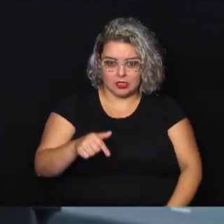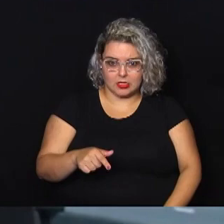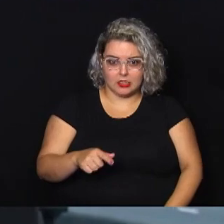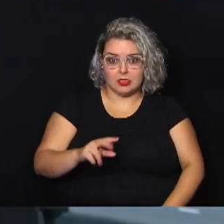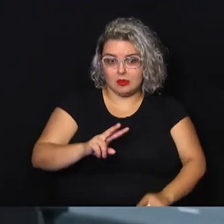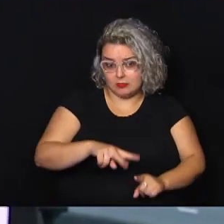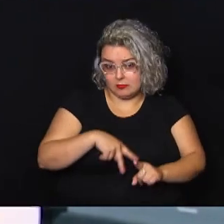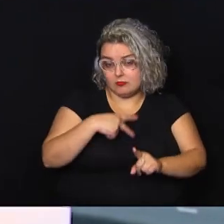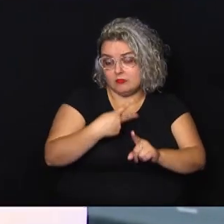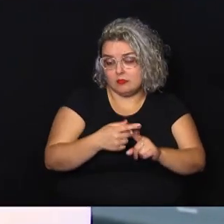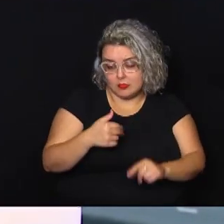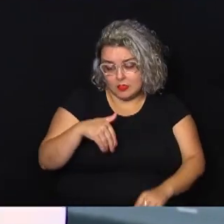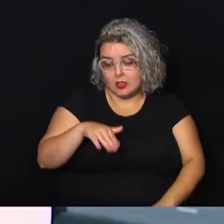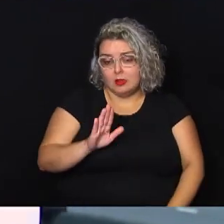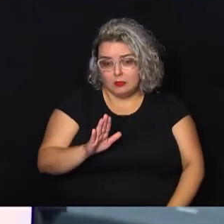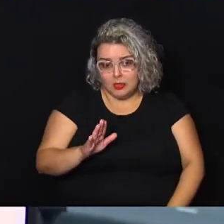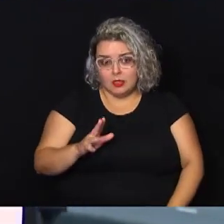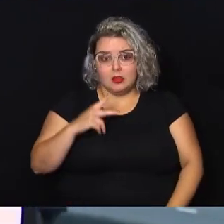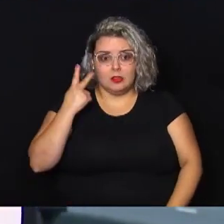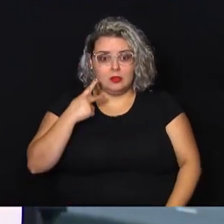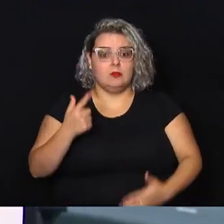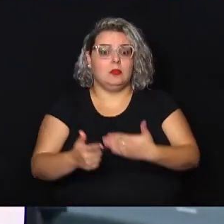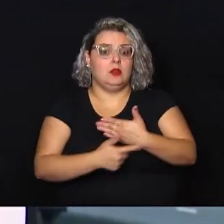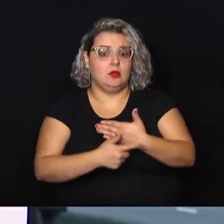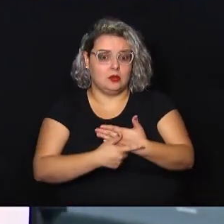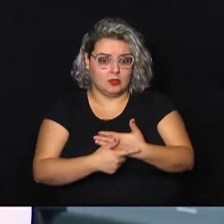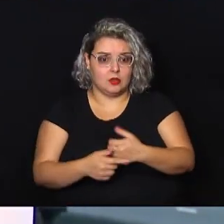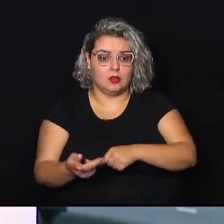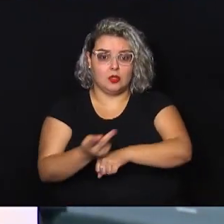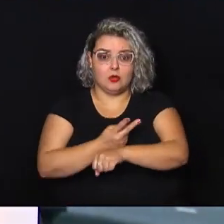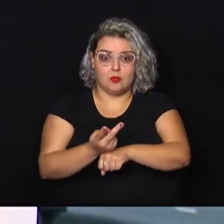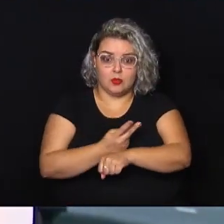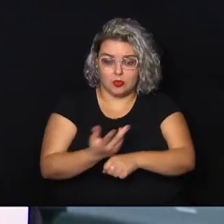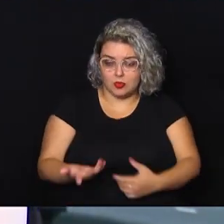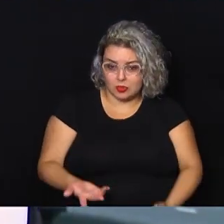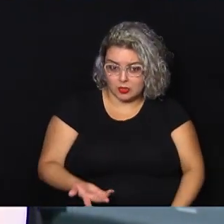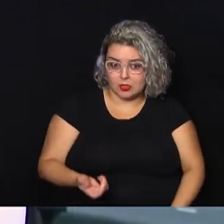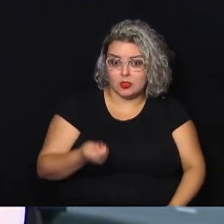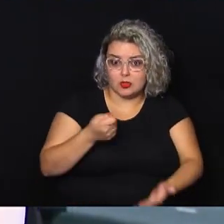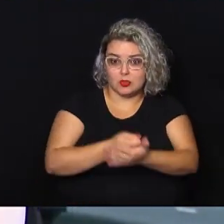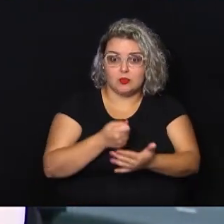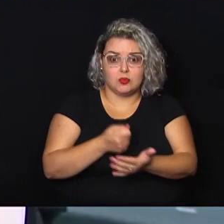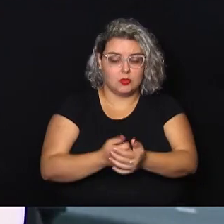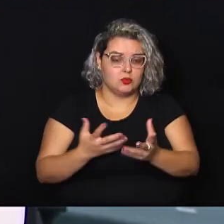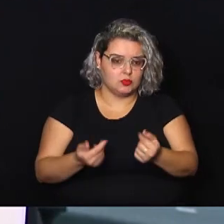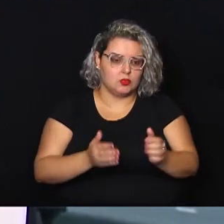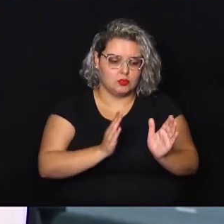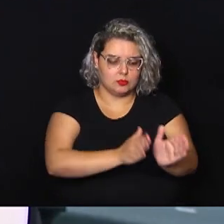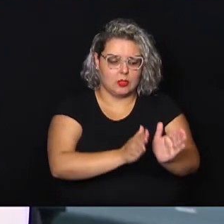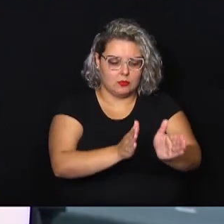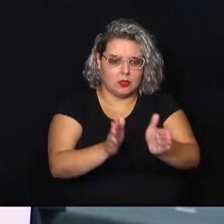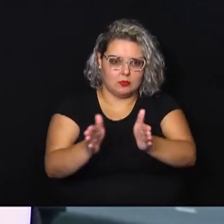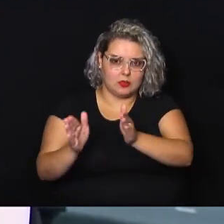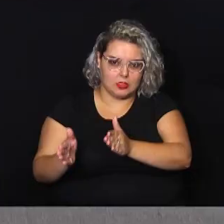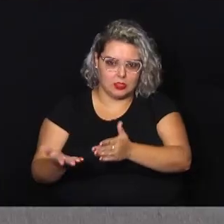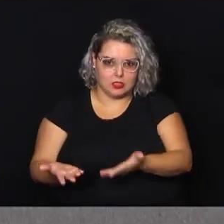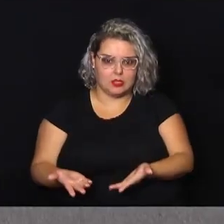vereadores, né? E a gente procurou, na medida do possível, cumprir com todas as etapas que ela pediram.